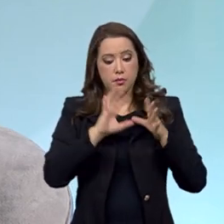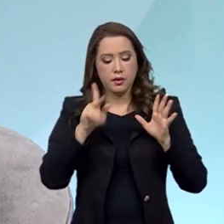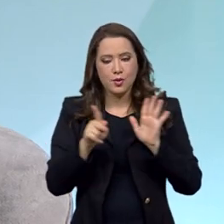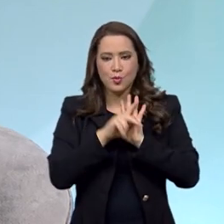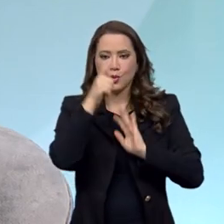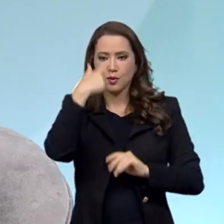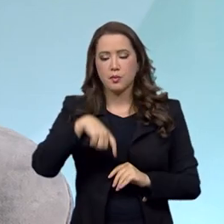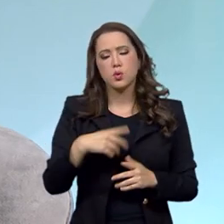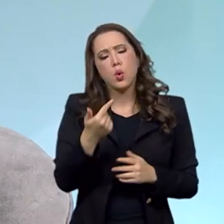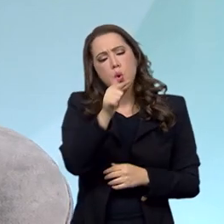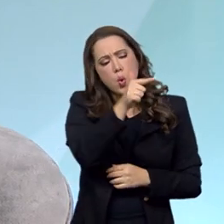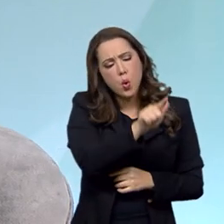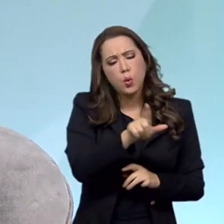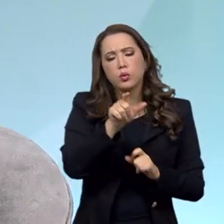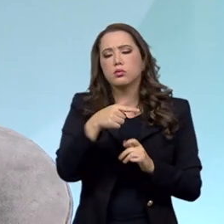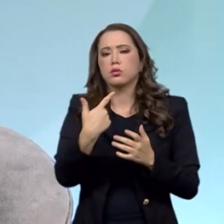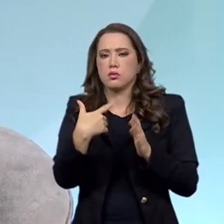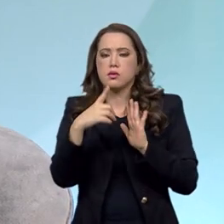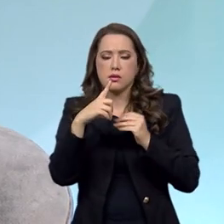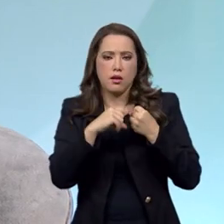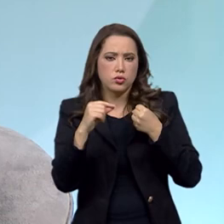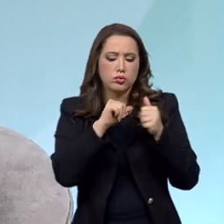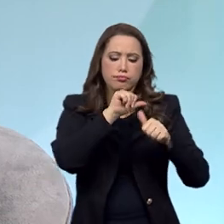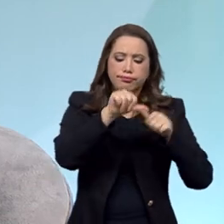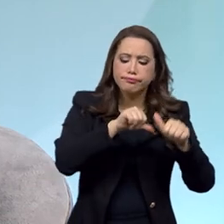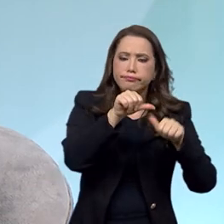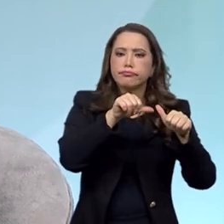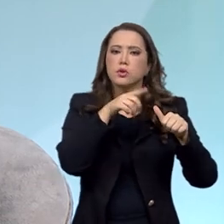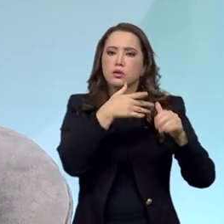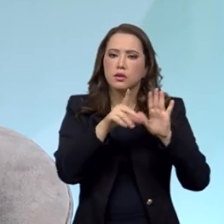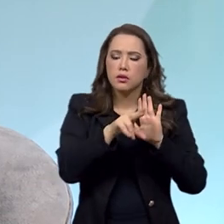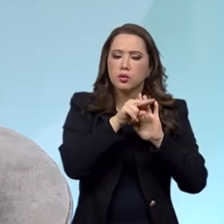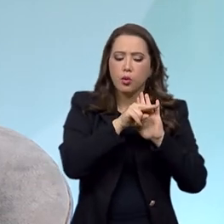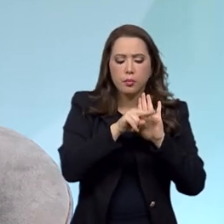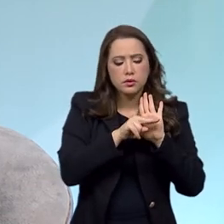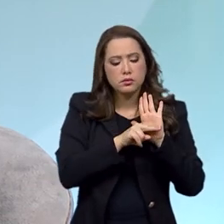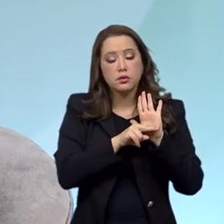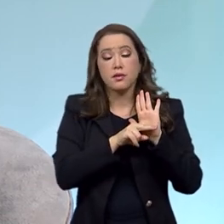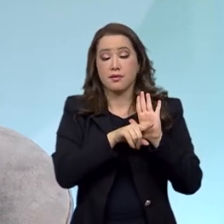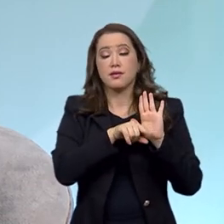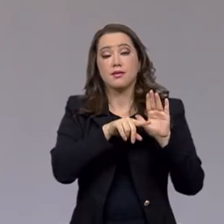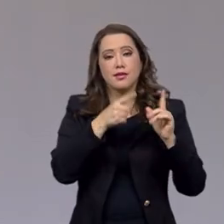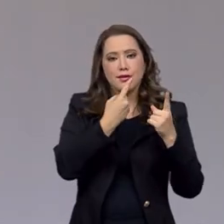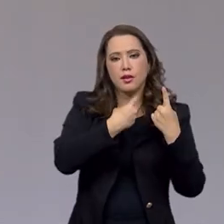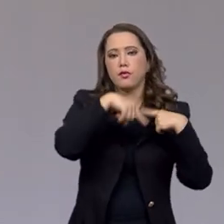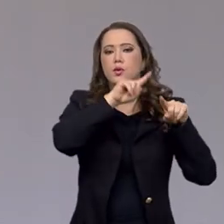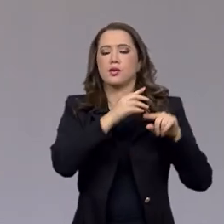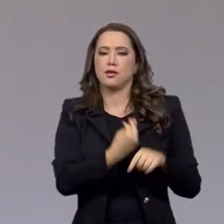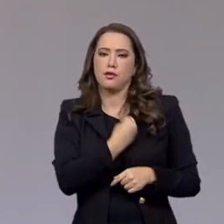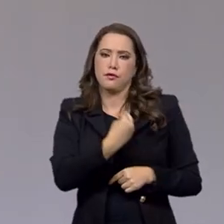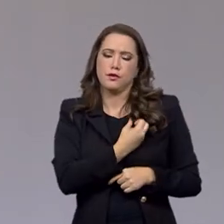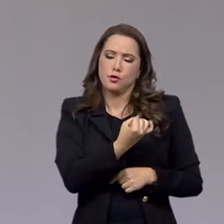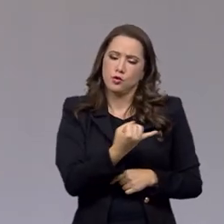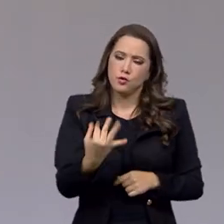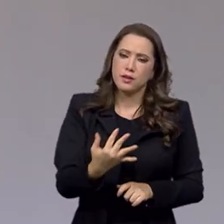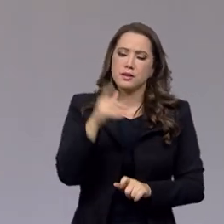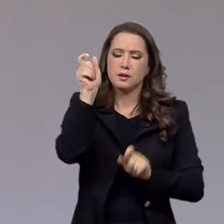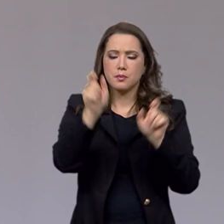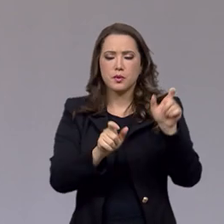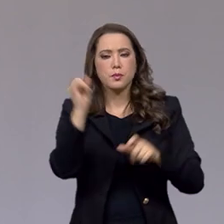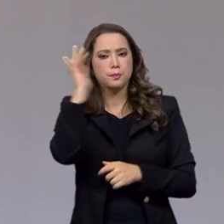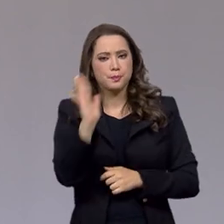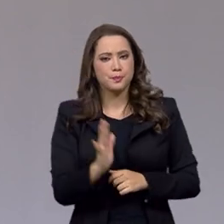outros artigos foram regulamentados, modificando a história da vida de muitos brasileiros. Um artigo que ainda precisa ser